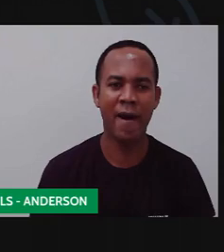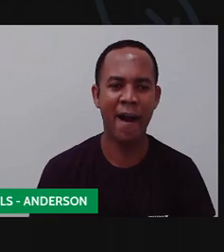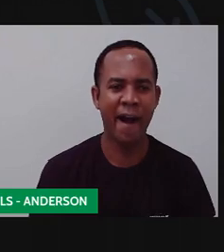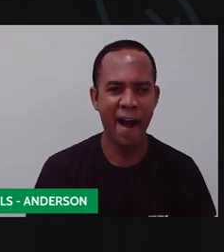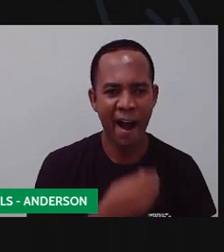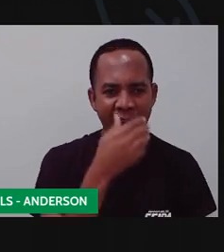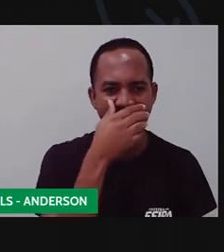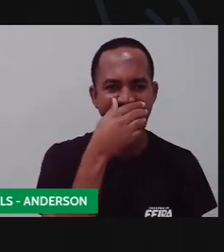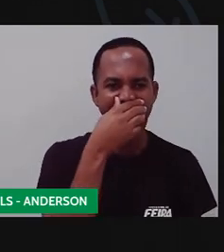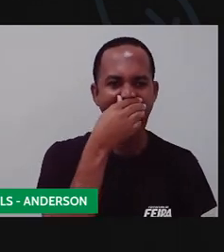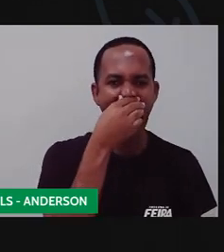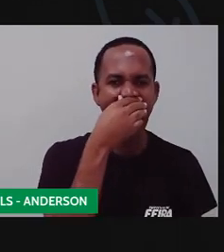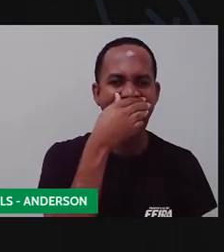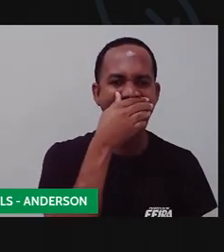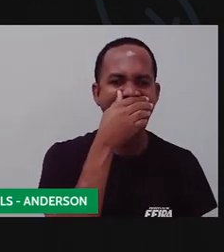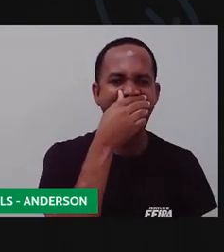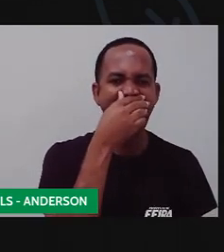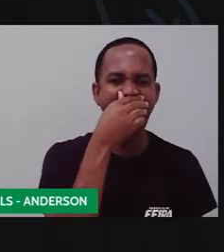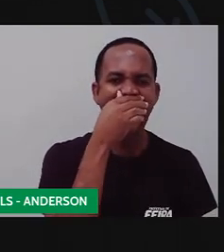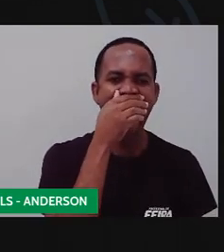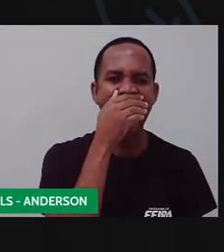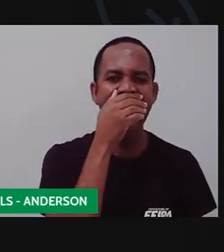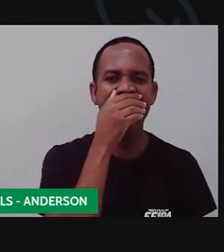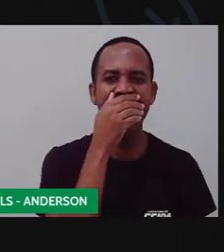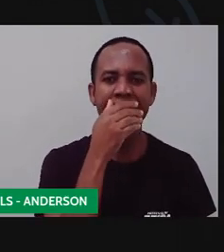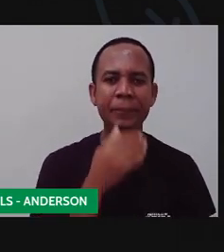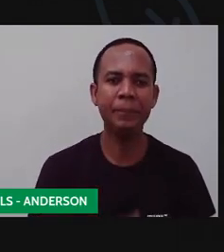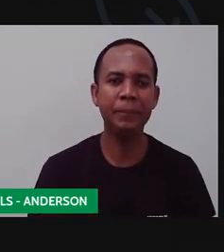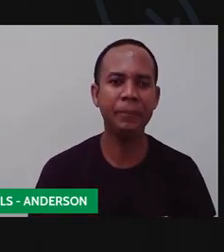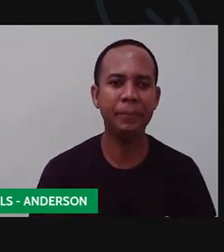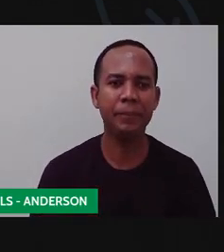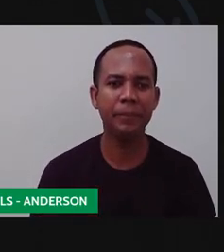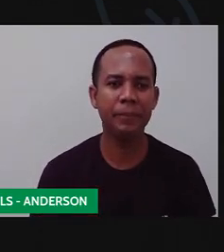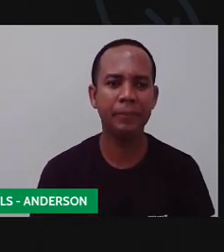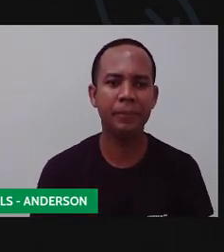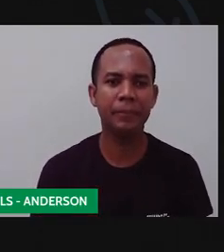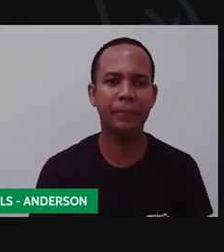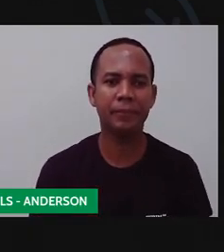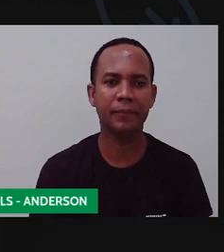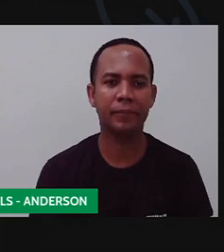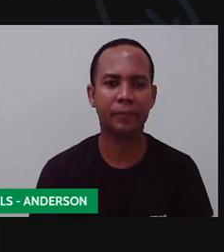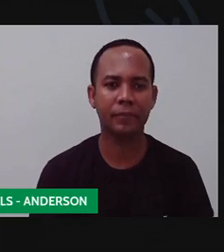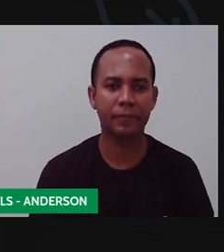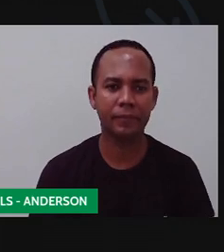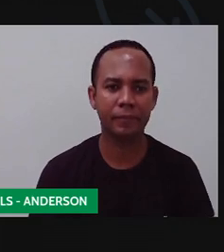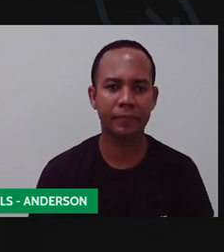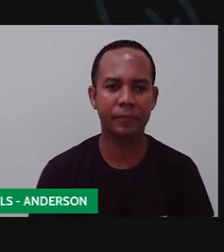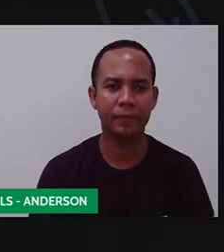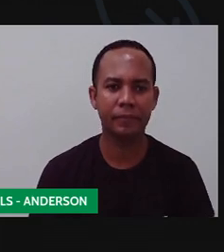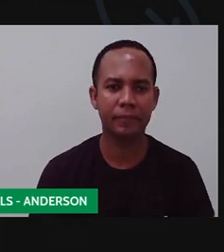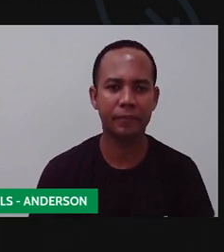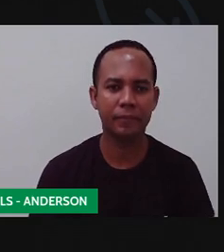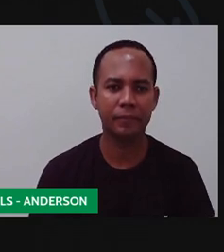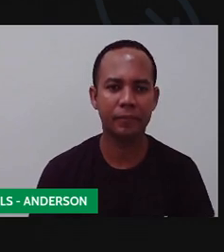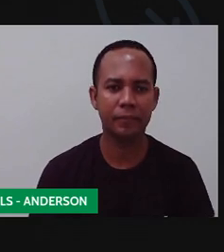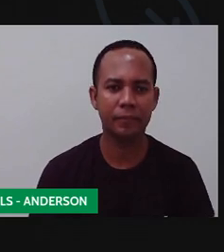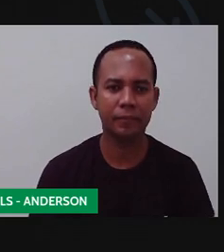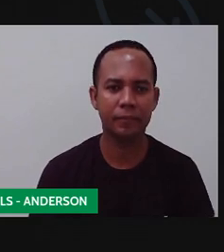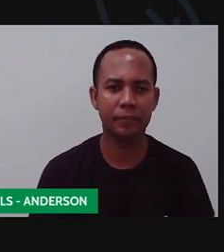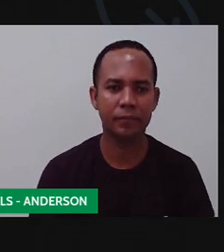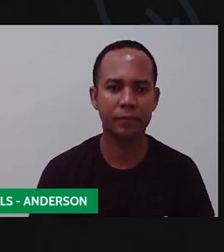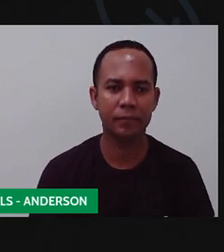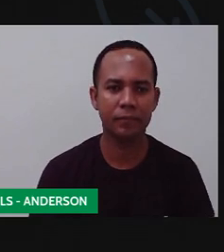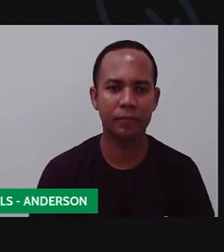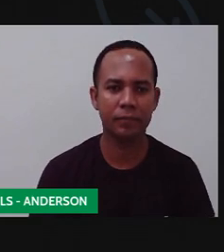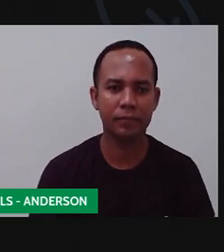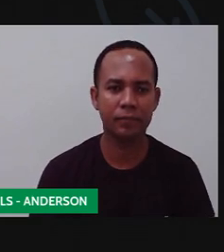boneca. Que pode ser uma boneca, ou pode ser um boneca como você preferir. Muda a cor da roupa. Pode